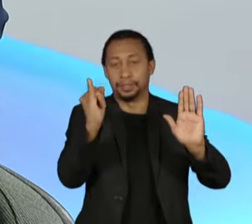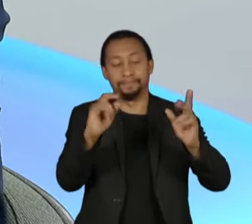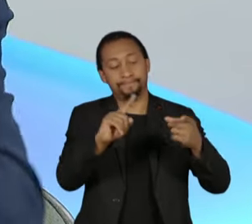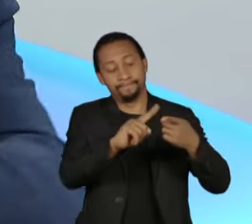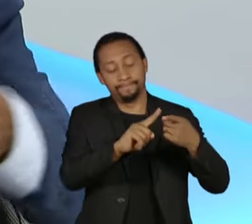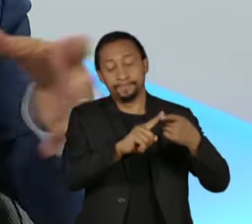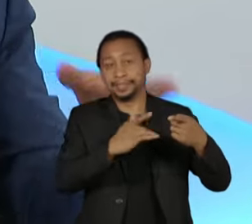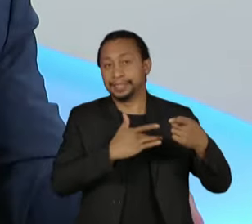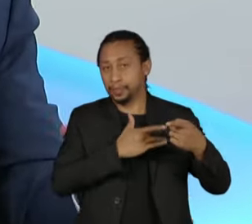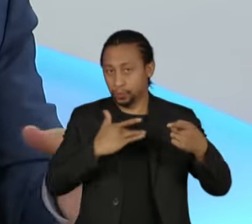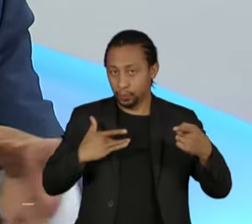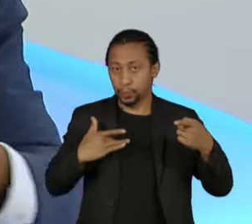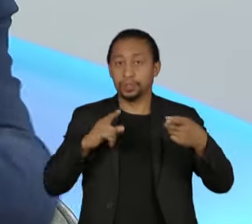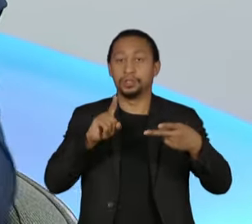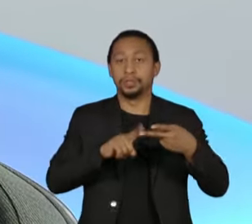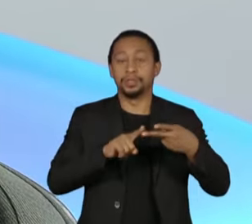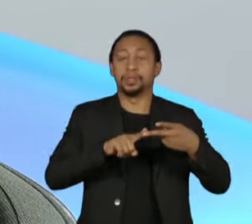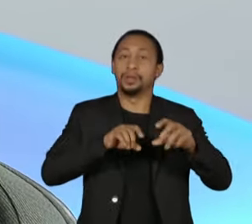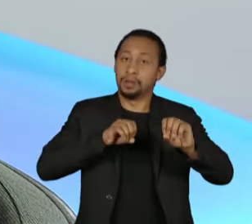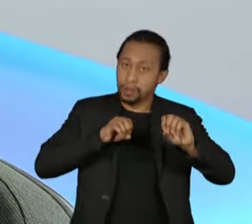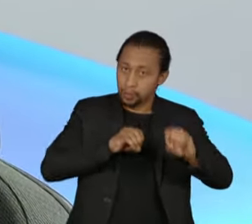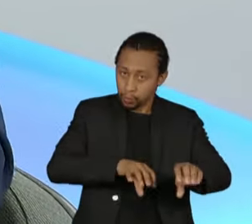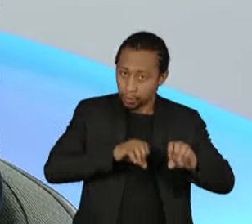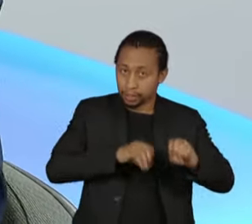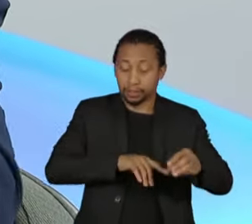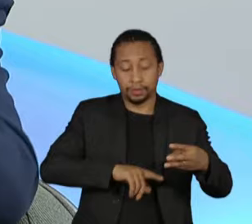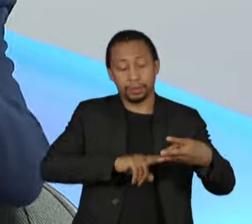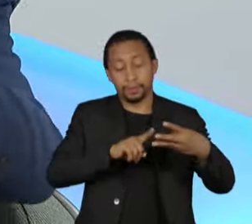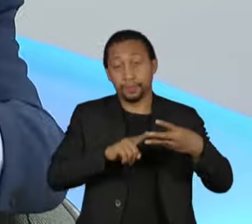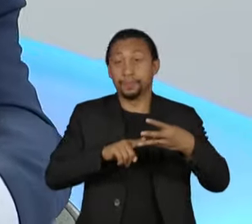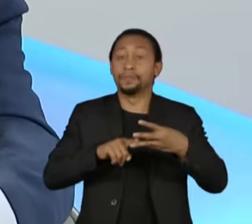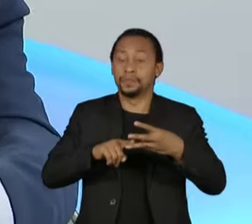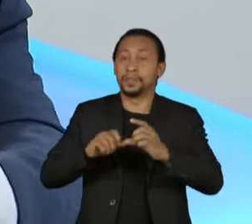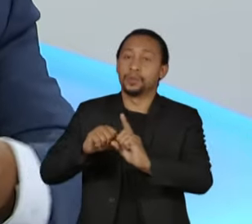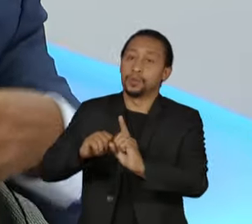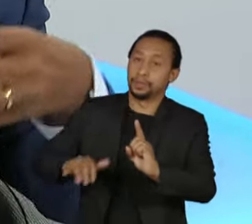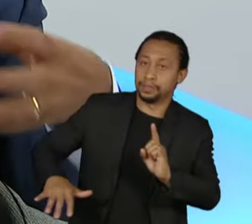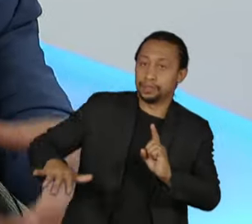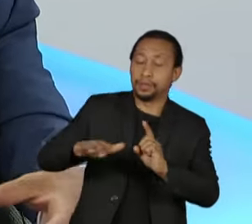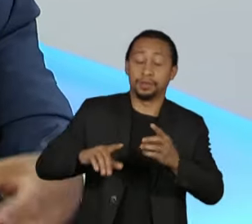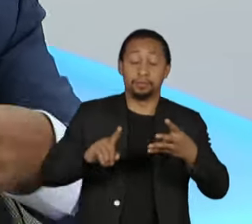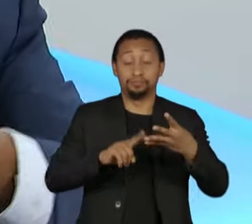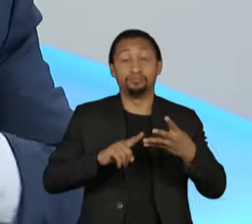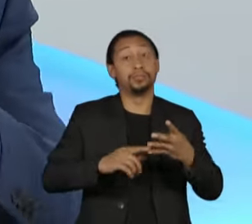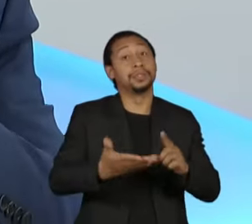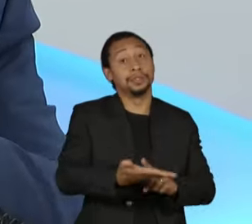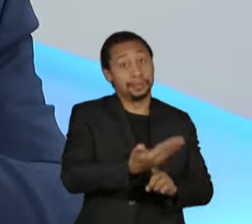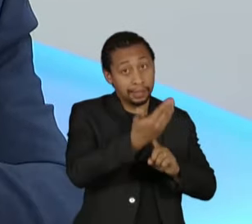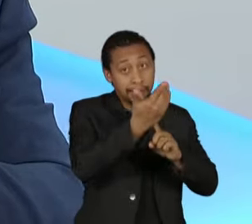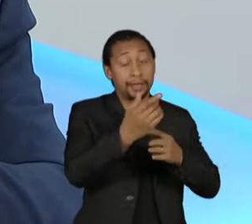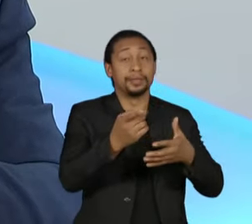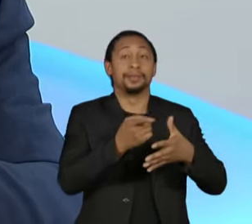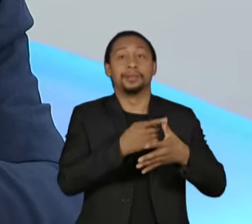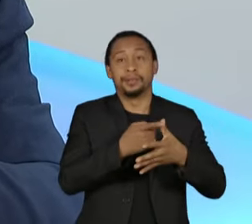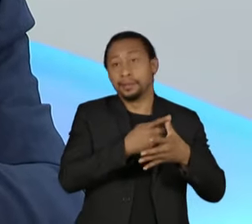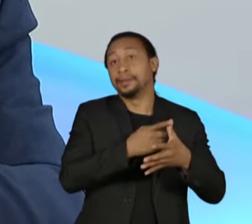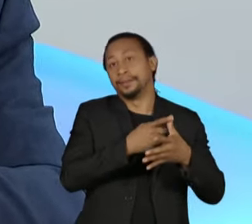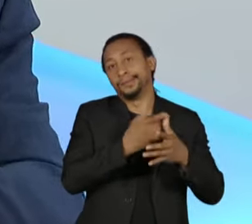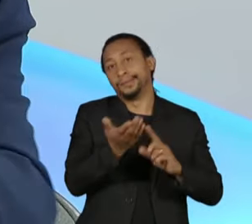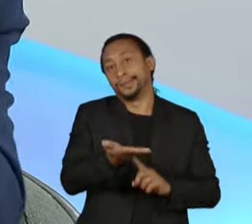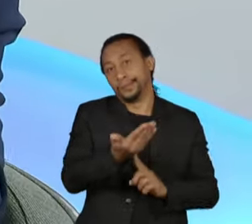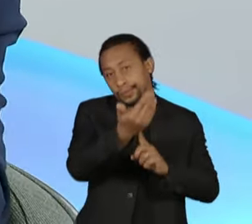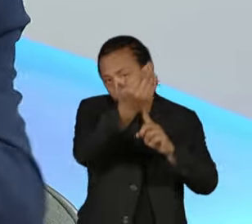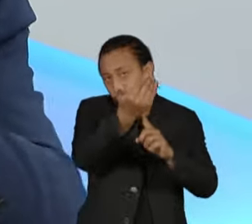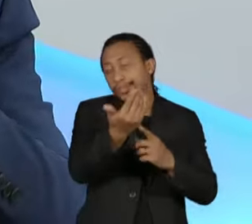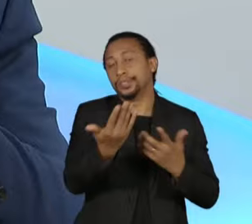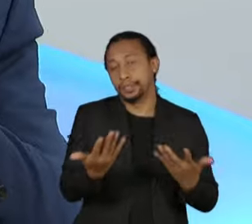no social, ciência e tecnologia, mas também resgatando de volta a cultura, resgatando de volta o apoio